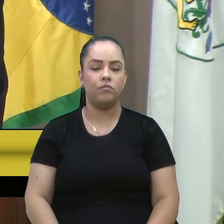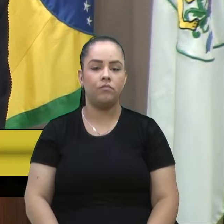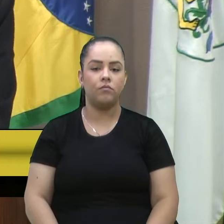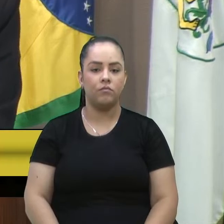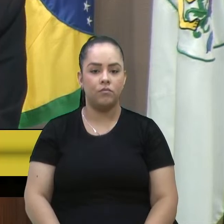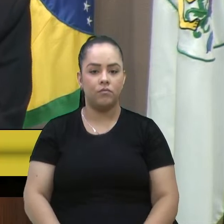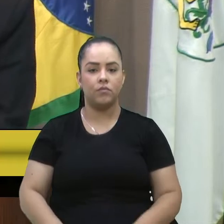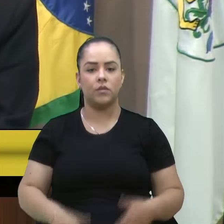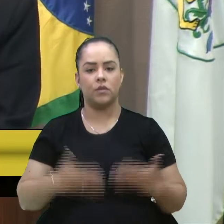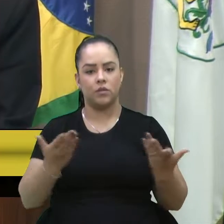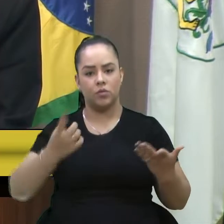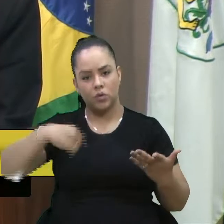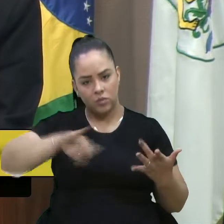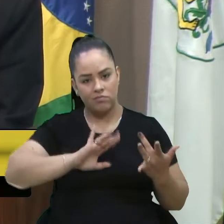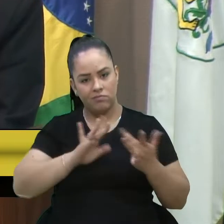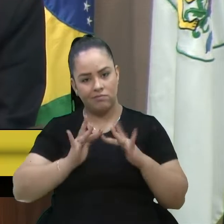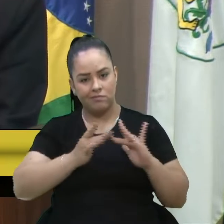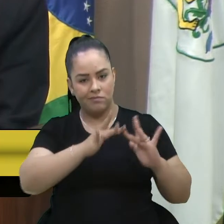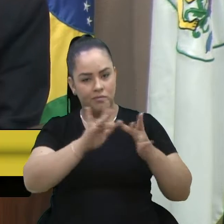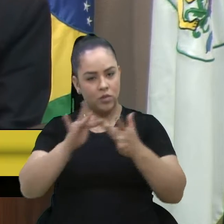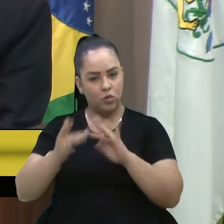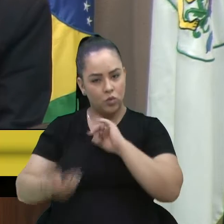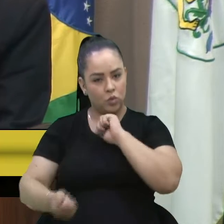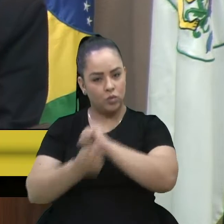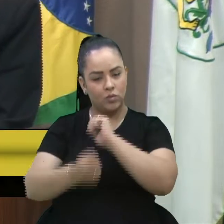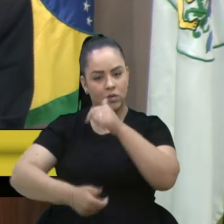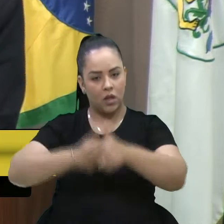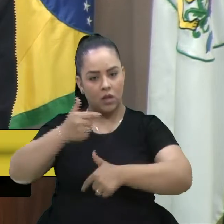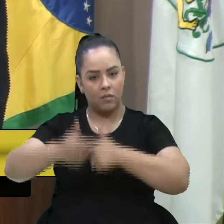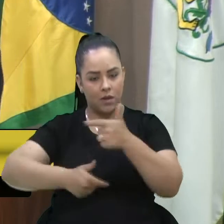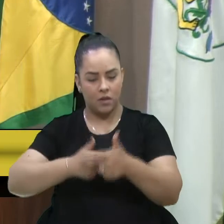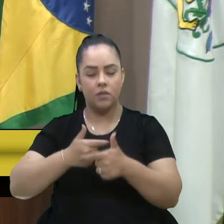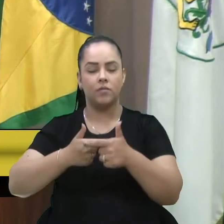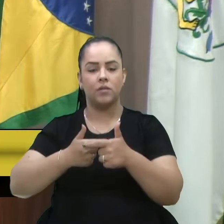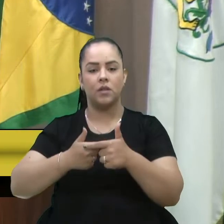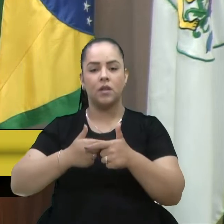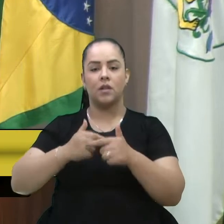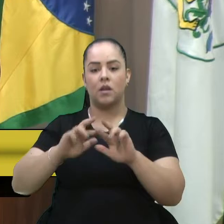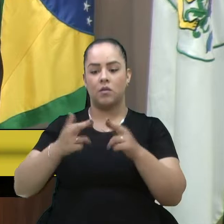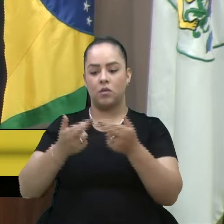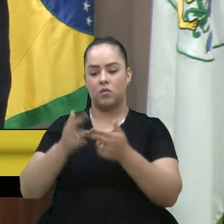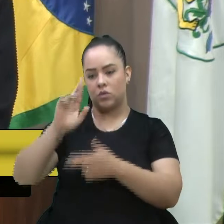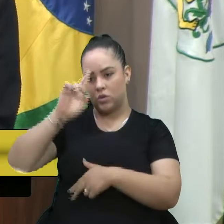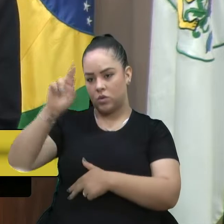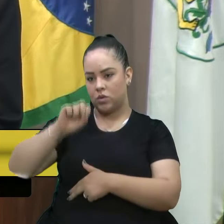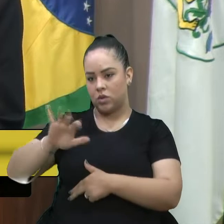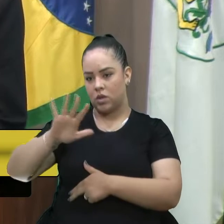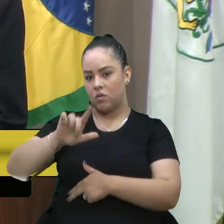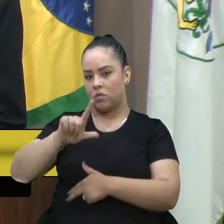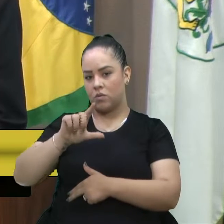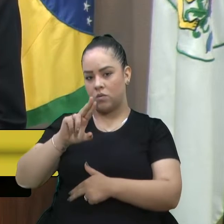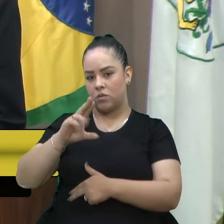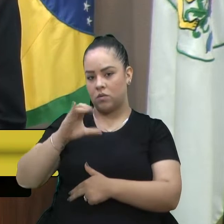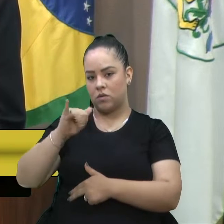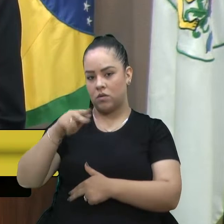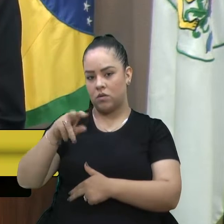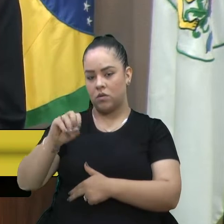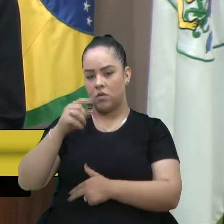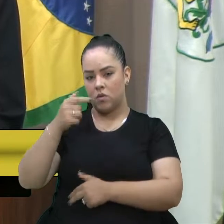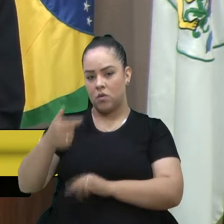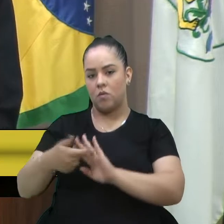enganjados nessa luta. Então, nesta reunião com o diretor-geral Luciano, mostra-se